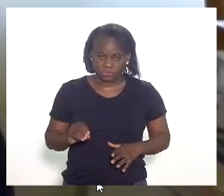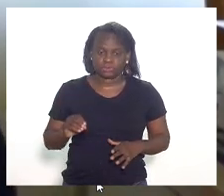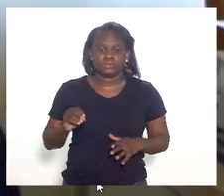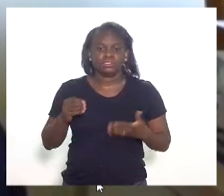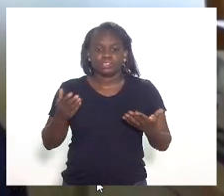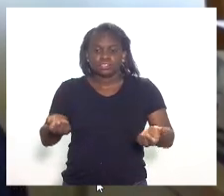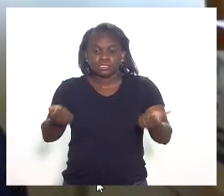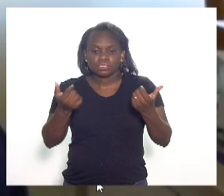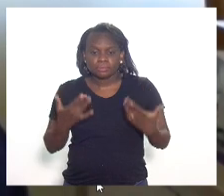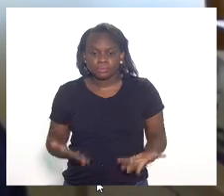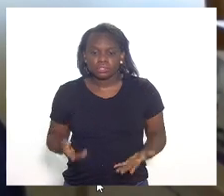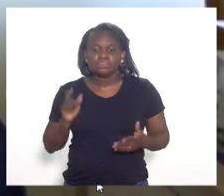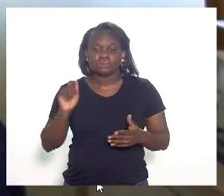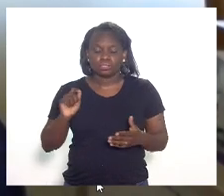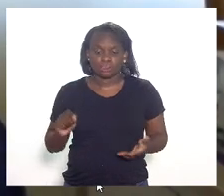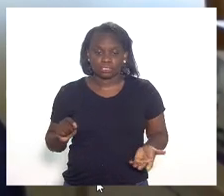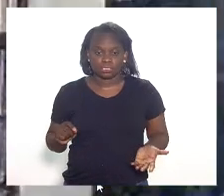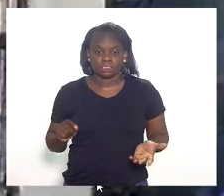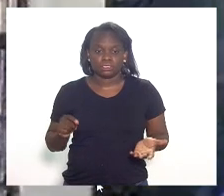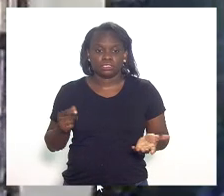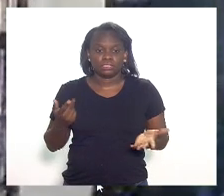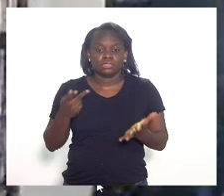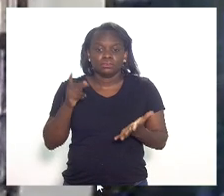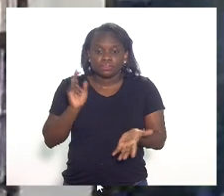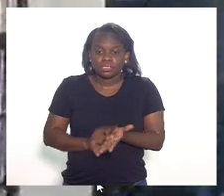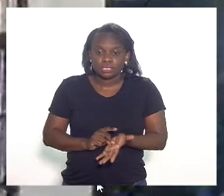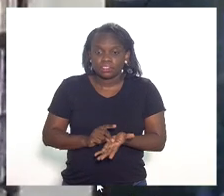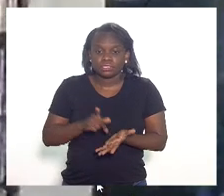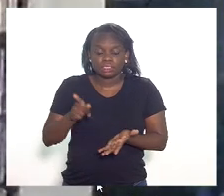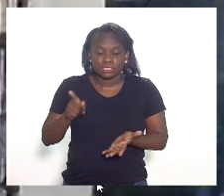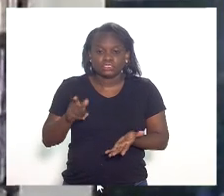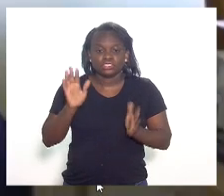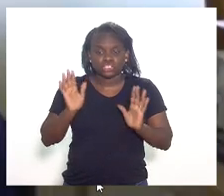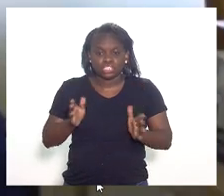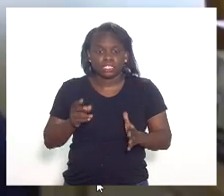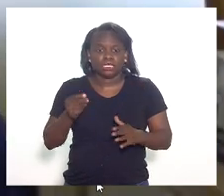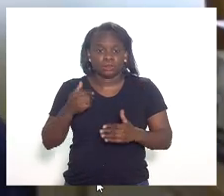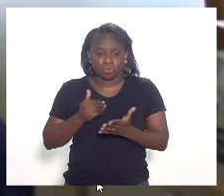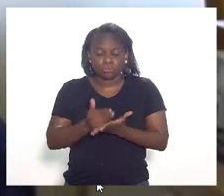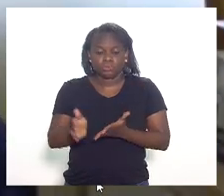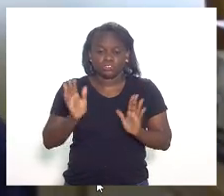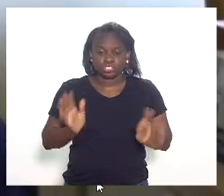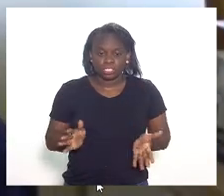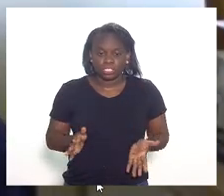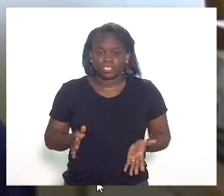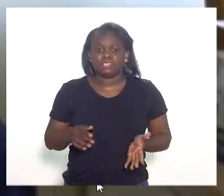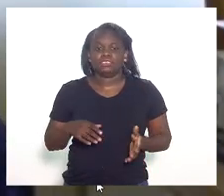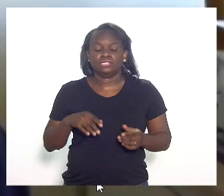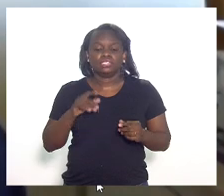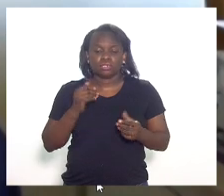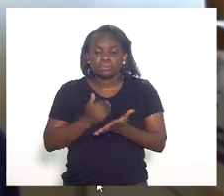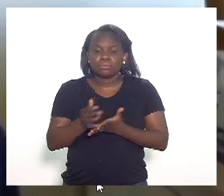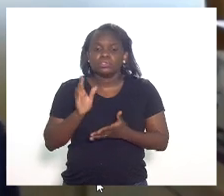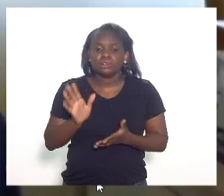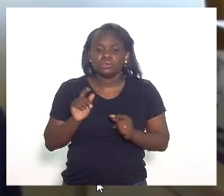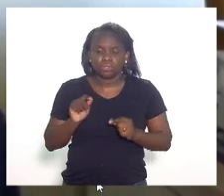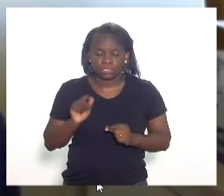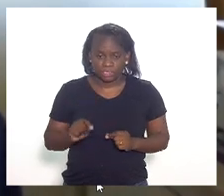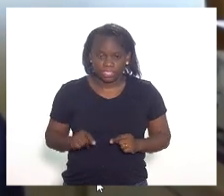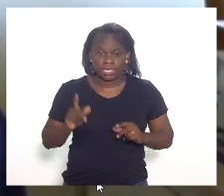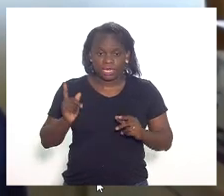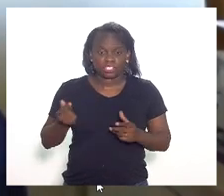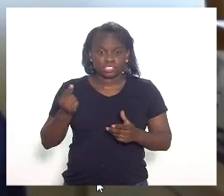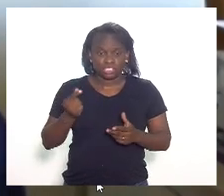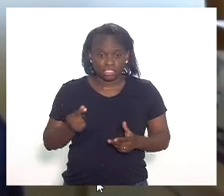posicionasse se, de fato, essa implantação já está ocorrendo. E o que eu chamo de estar ocorrendo? O